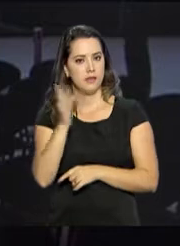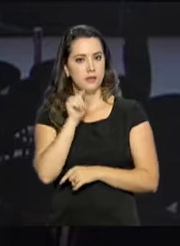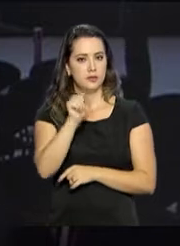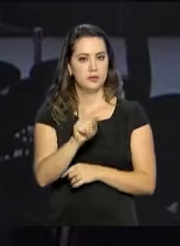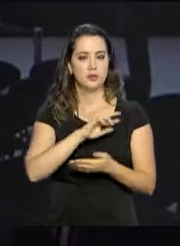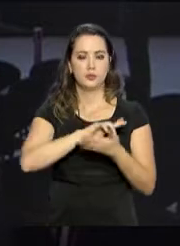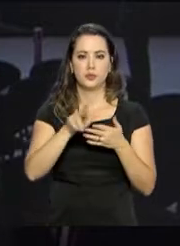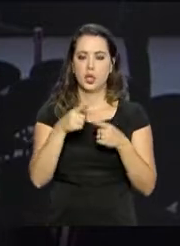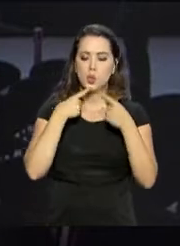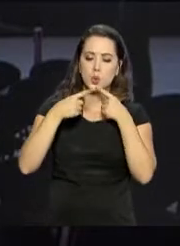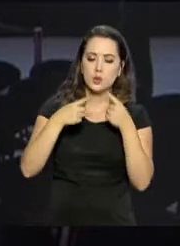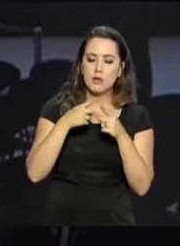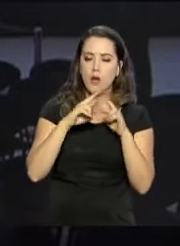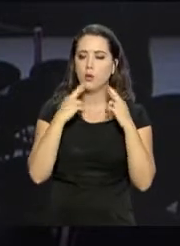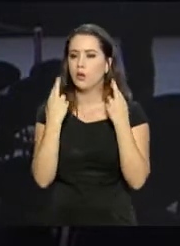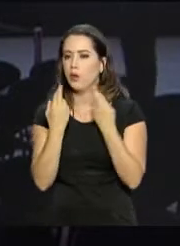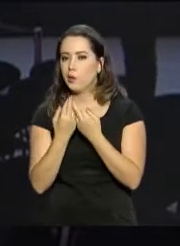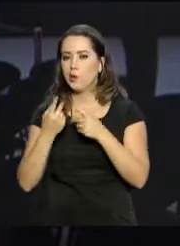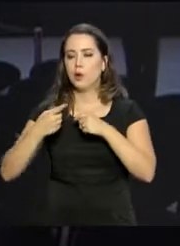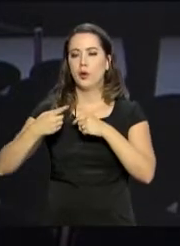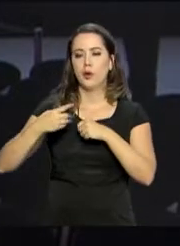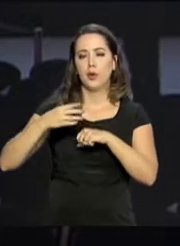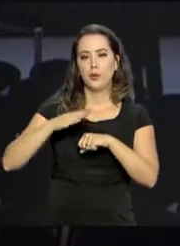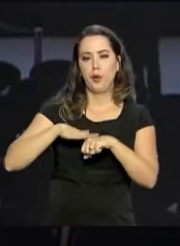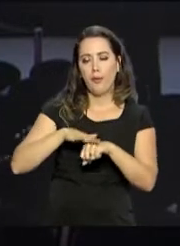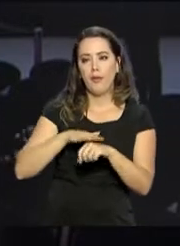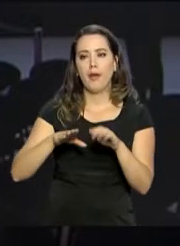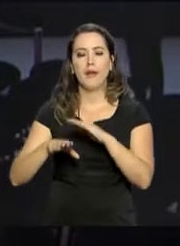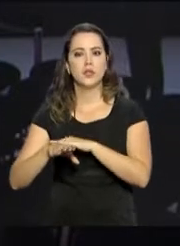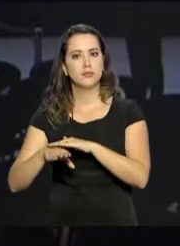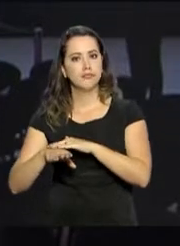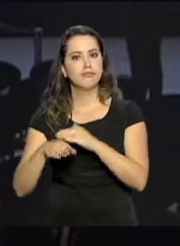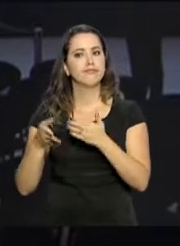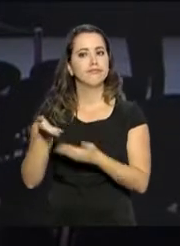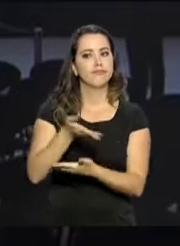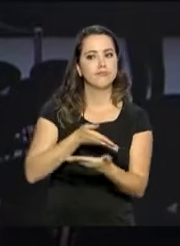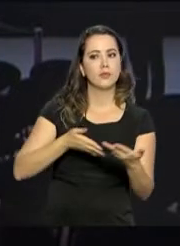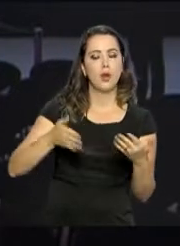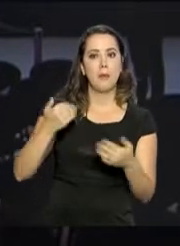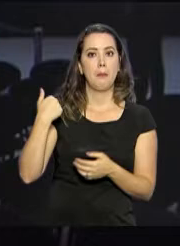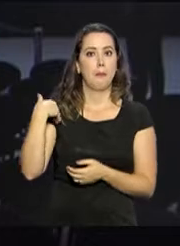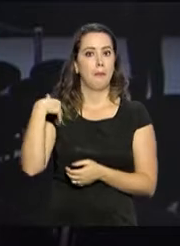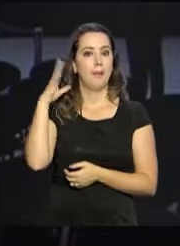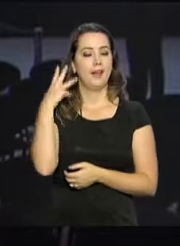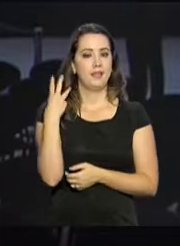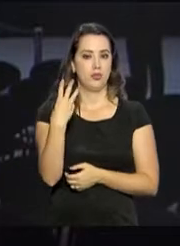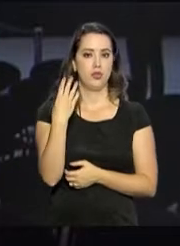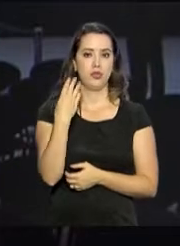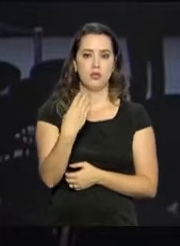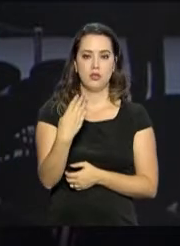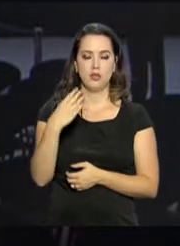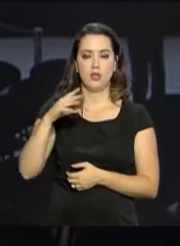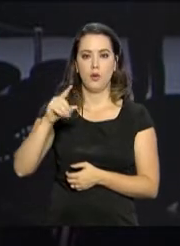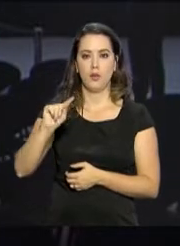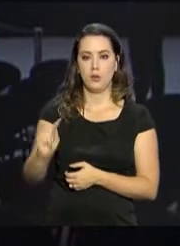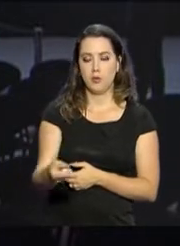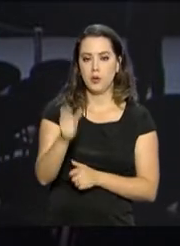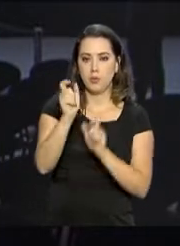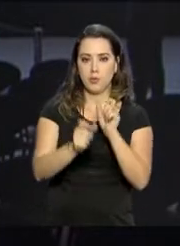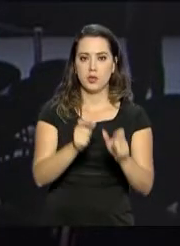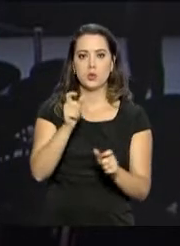Nesses quatro dias de evento, cerca de mais de 34 mil pessoas de 31 países